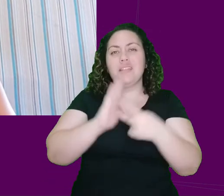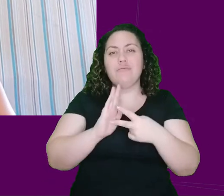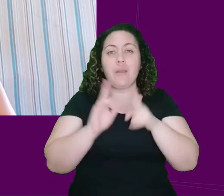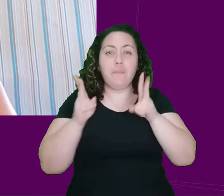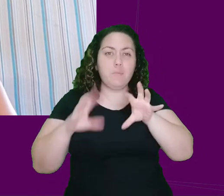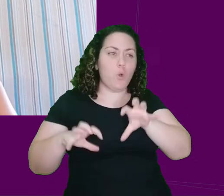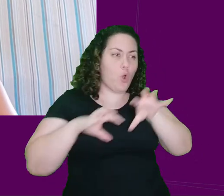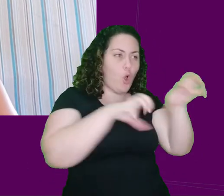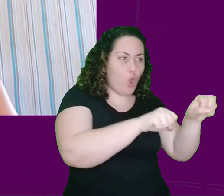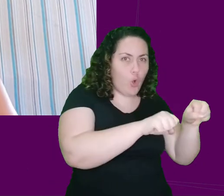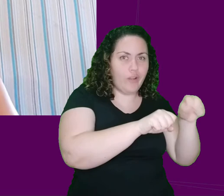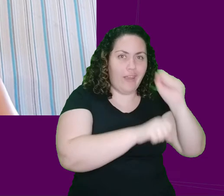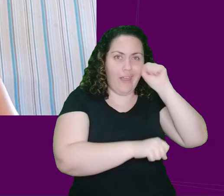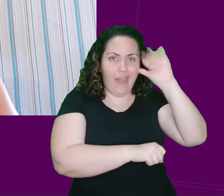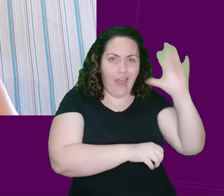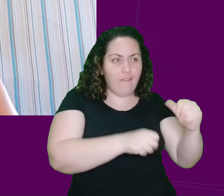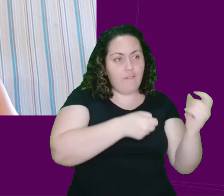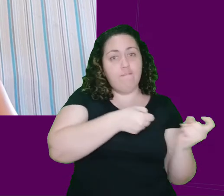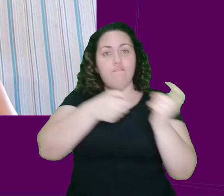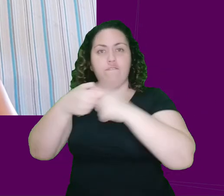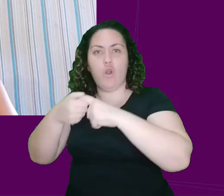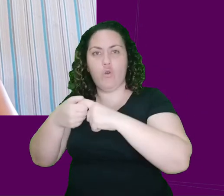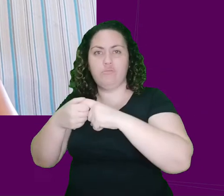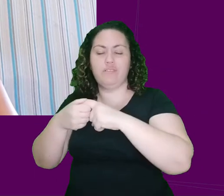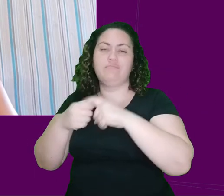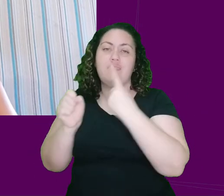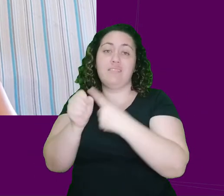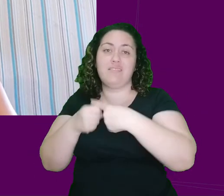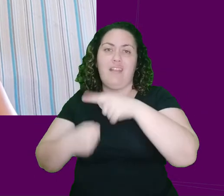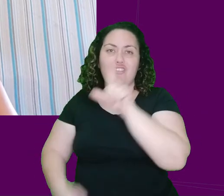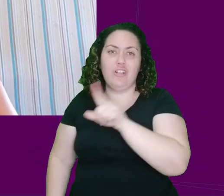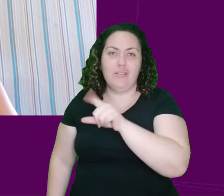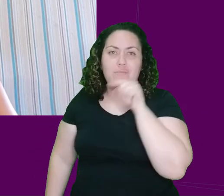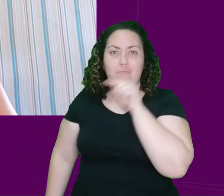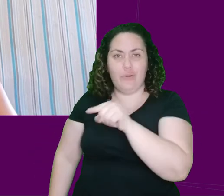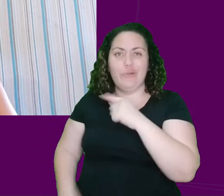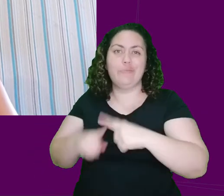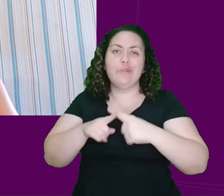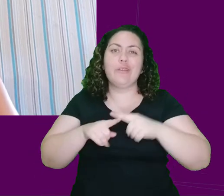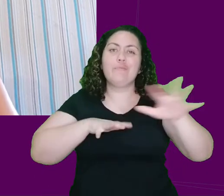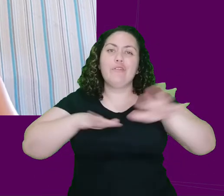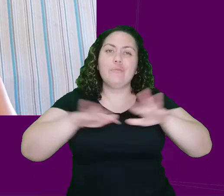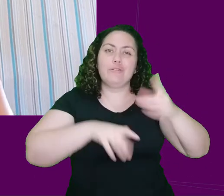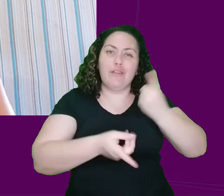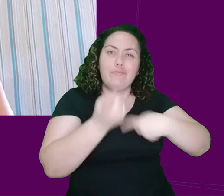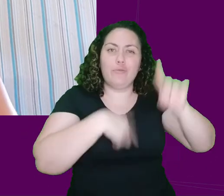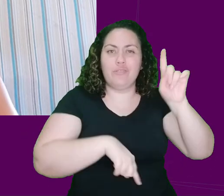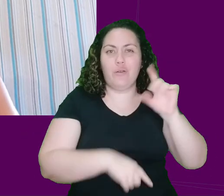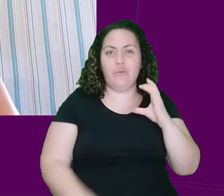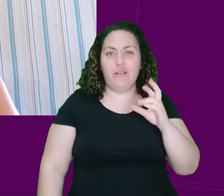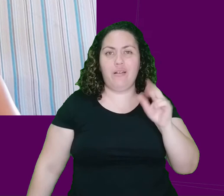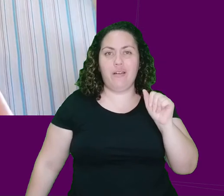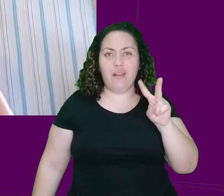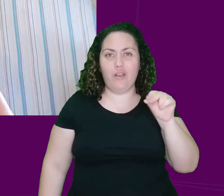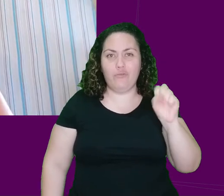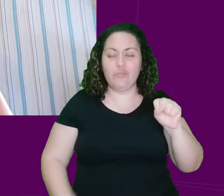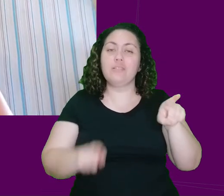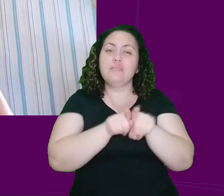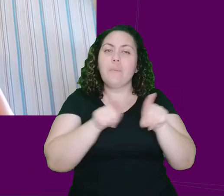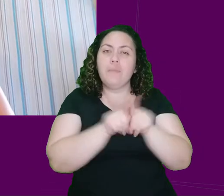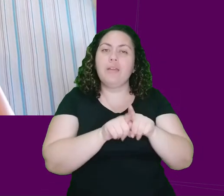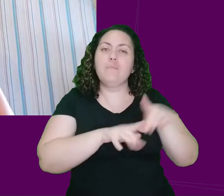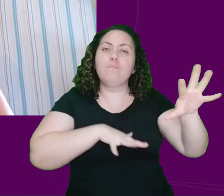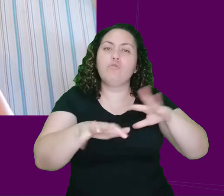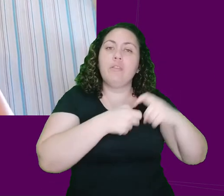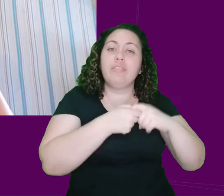portuguesas em África para a metrópole naquela época, né? A partir da Revolução dos Cravos e dos movimentos de independência dessas colônias. E